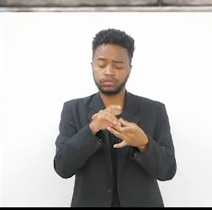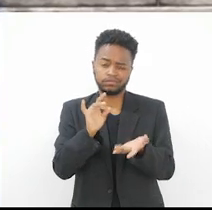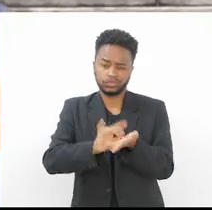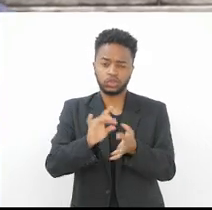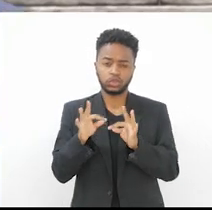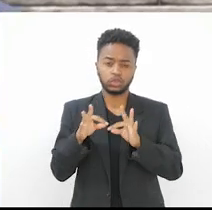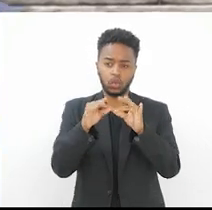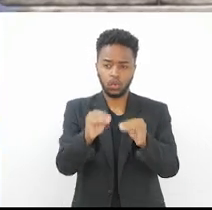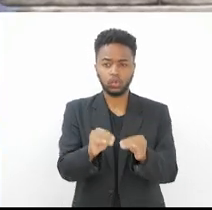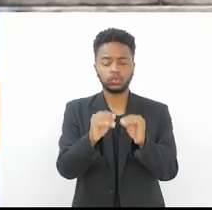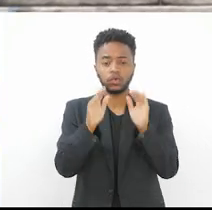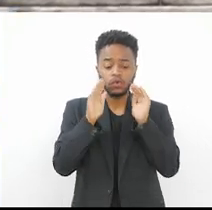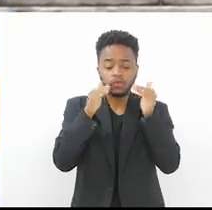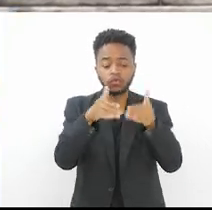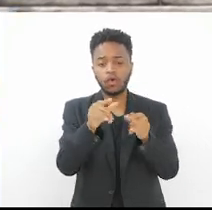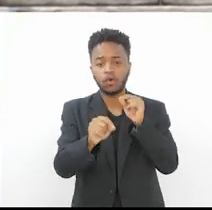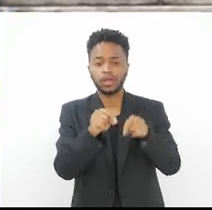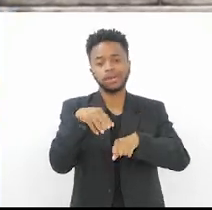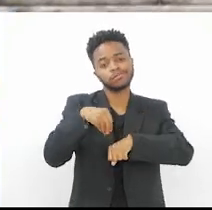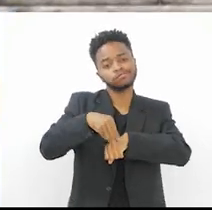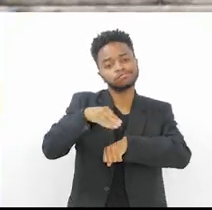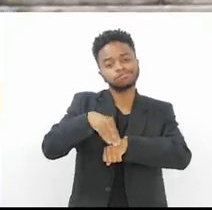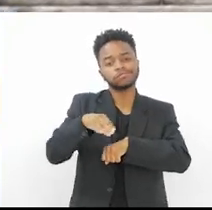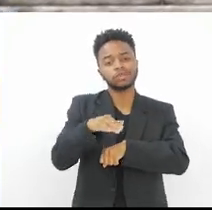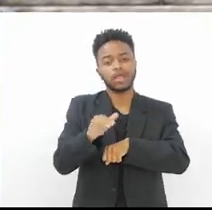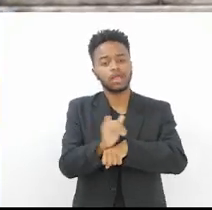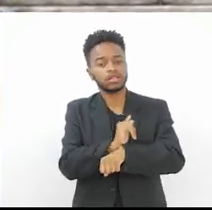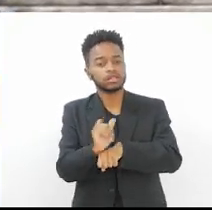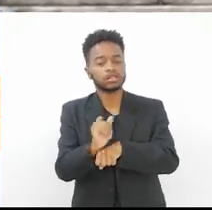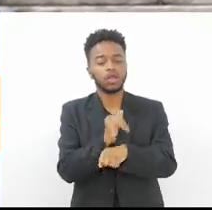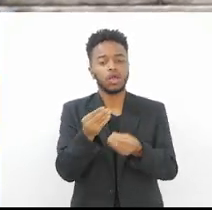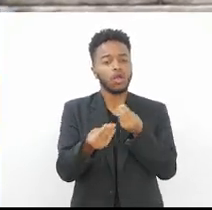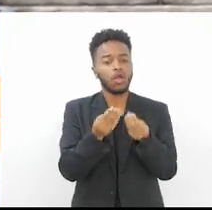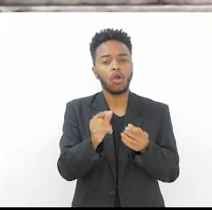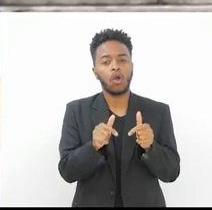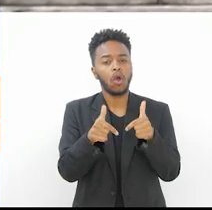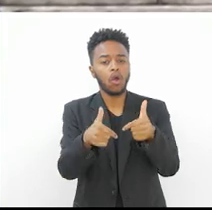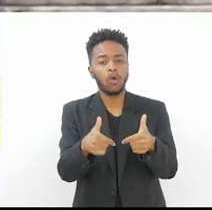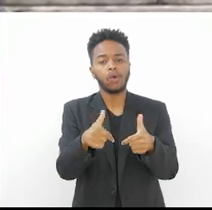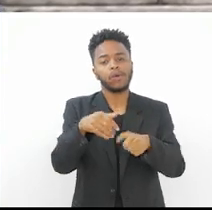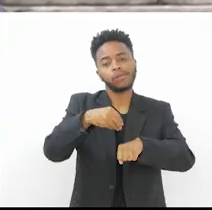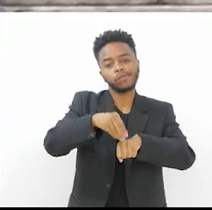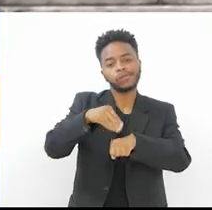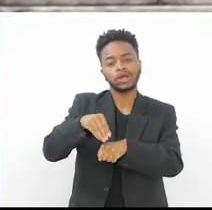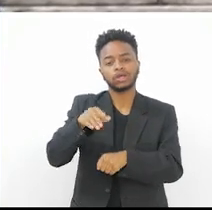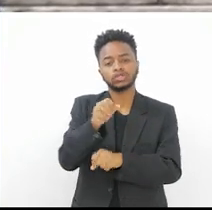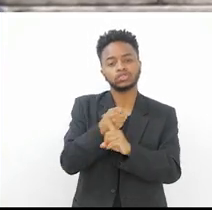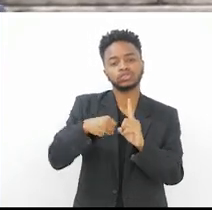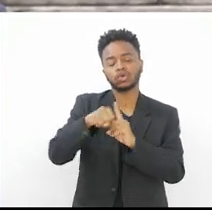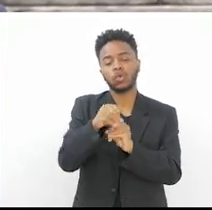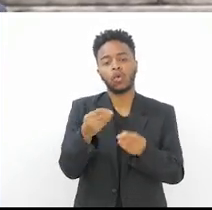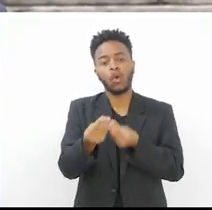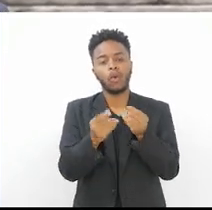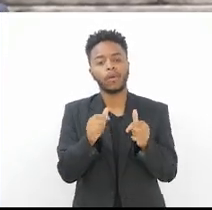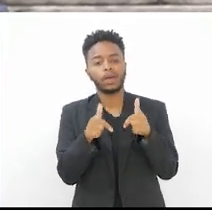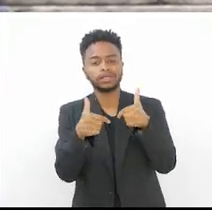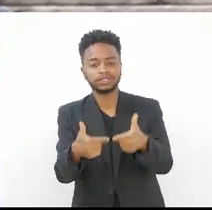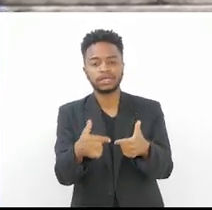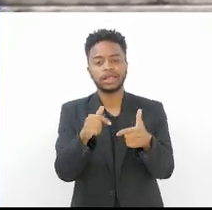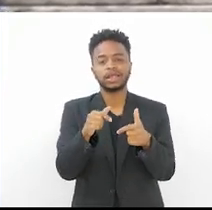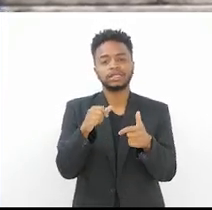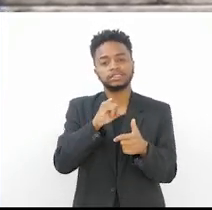na verdade, todas elas em função de instrumentalizar, instrumentalizar a sociedade para enfrentar